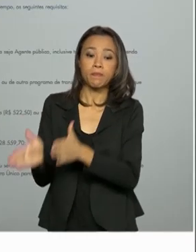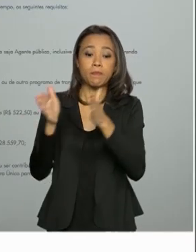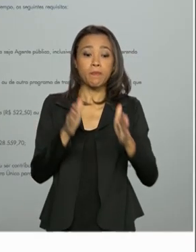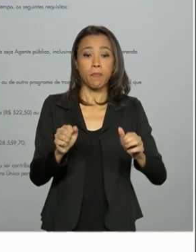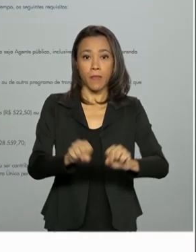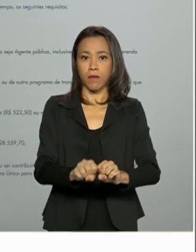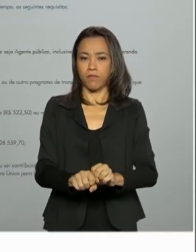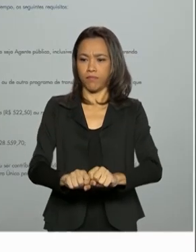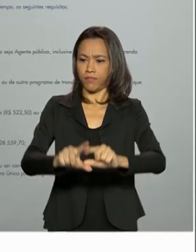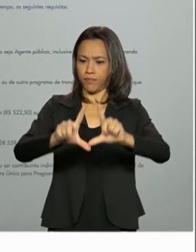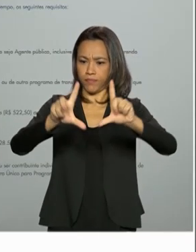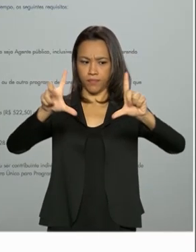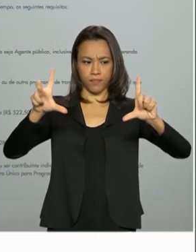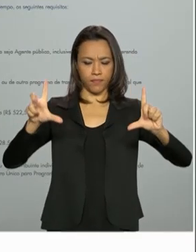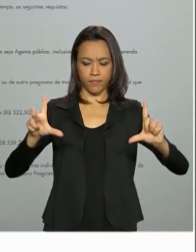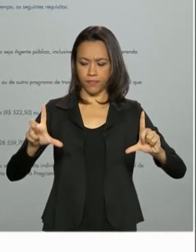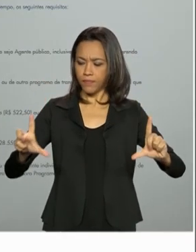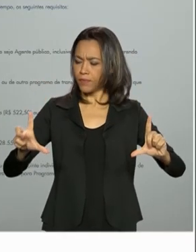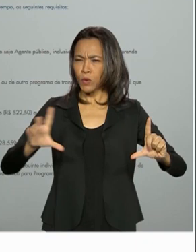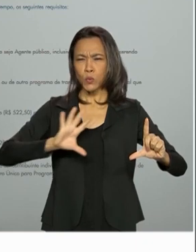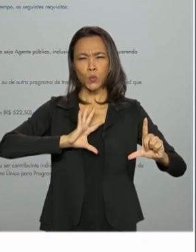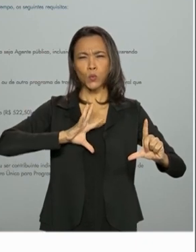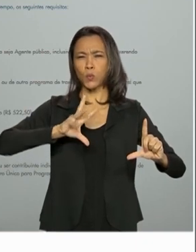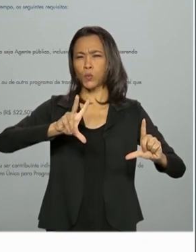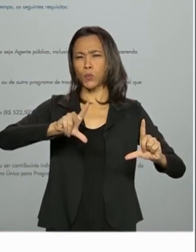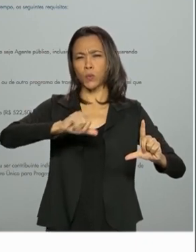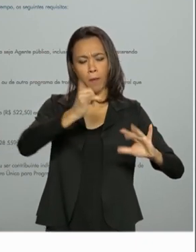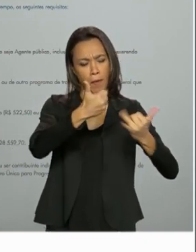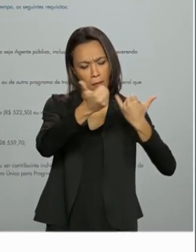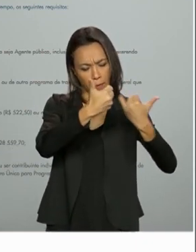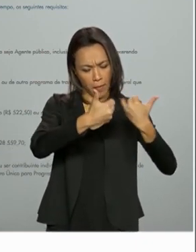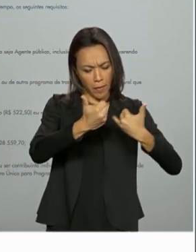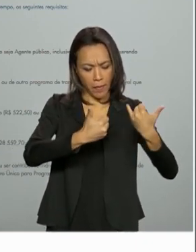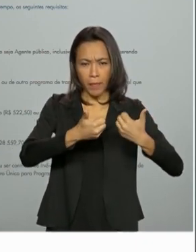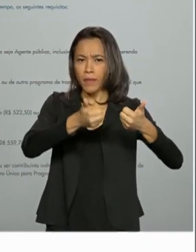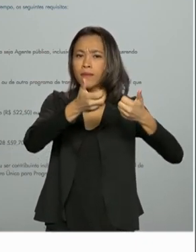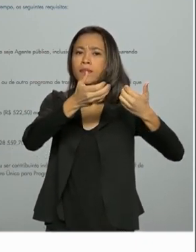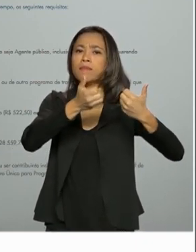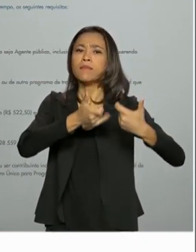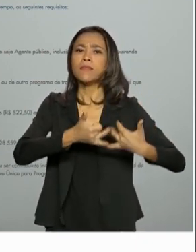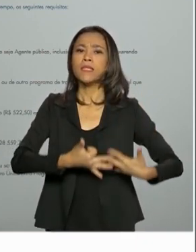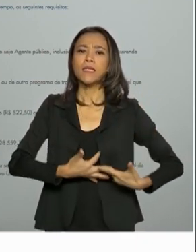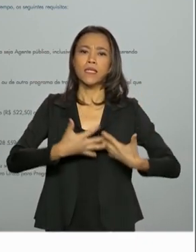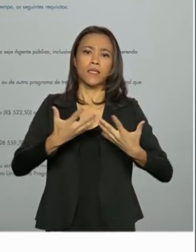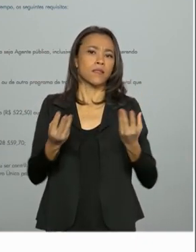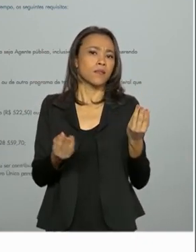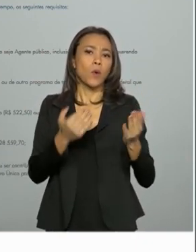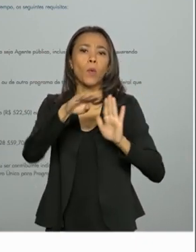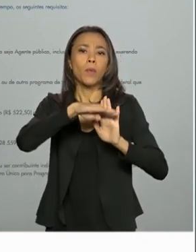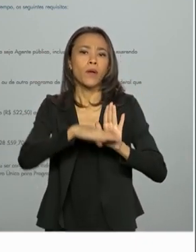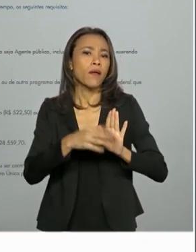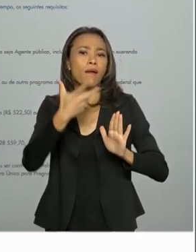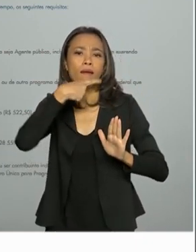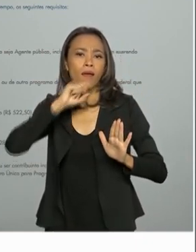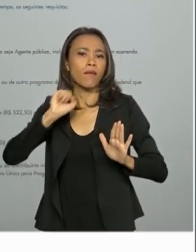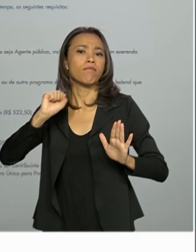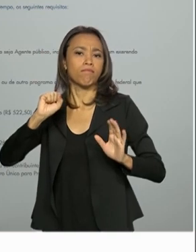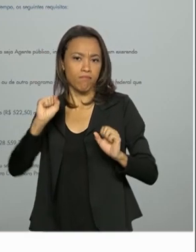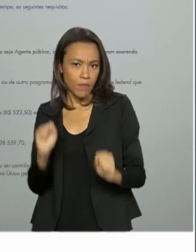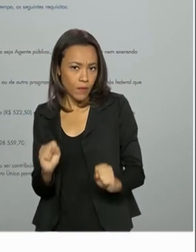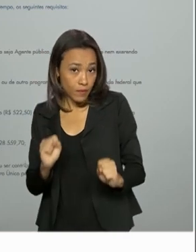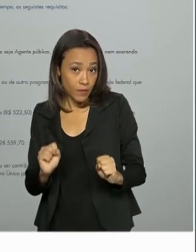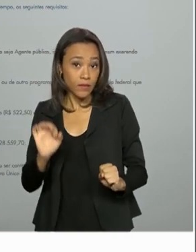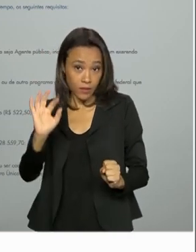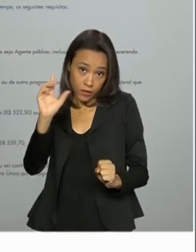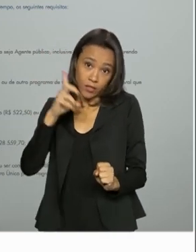página inicial, você já encontra todas as informações sobre o programa, o que é e quem pode receber. No